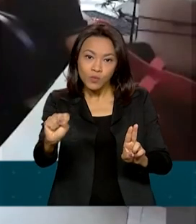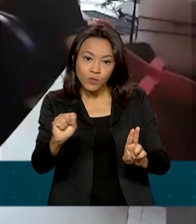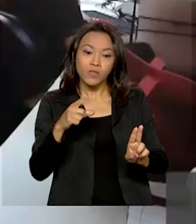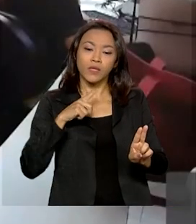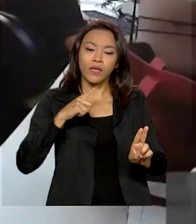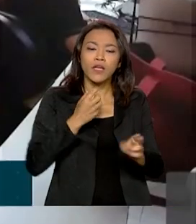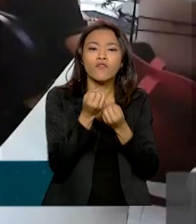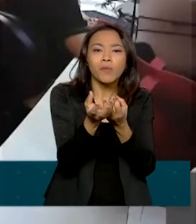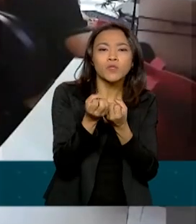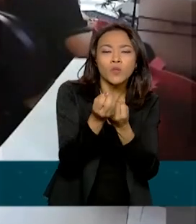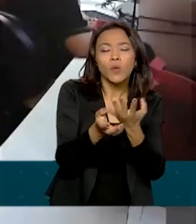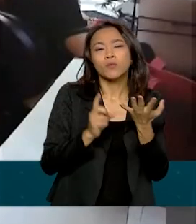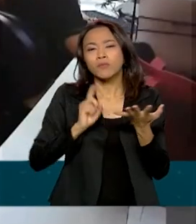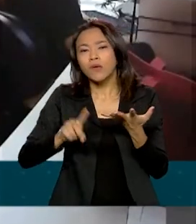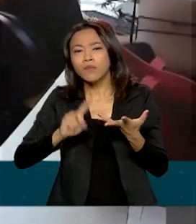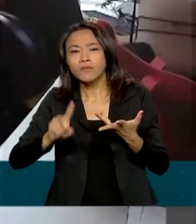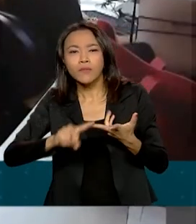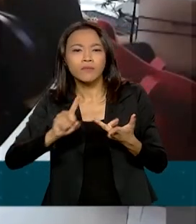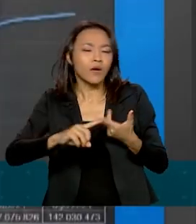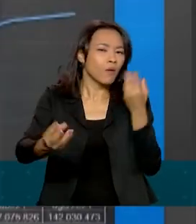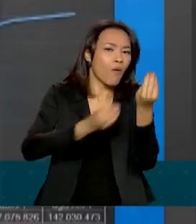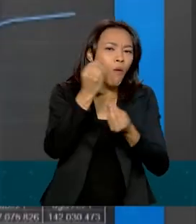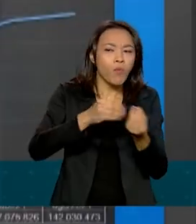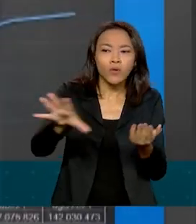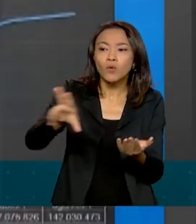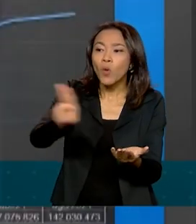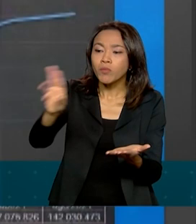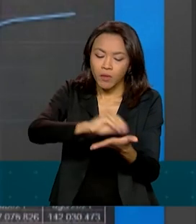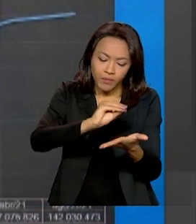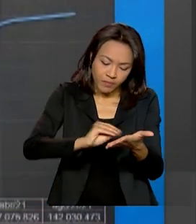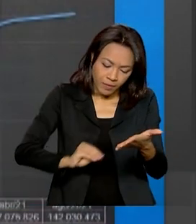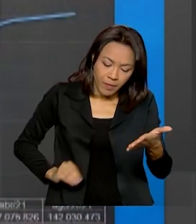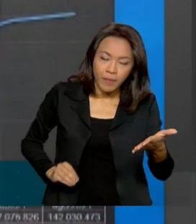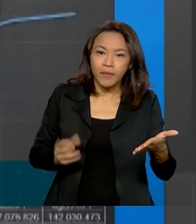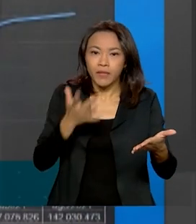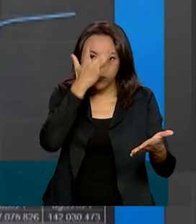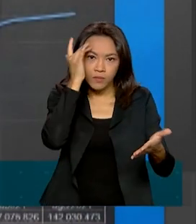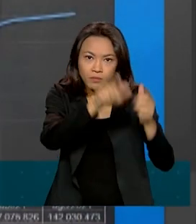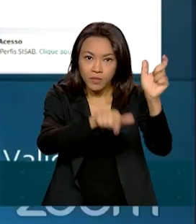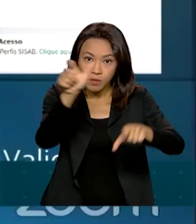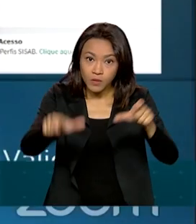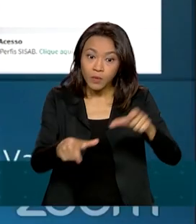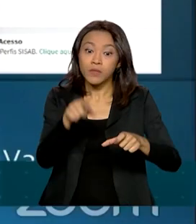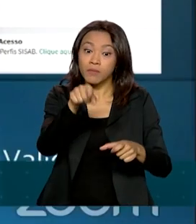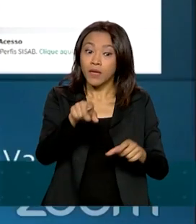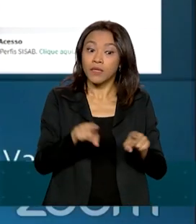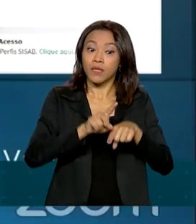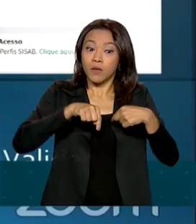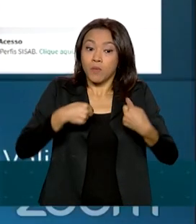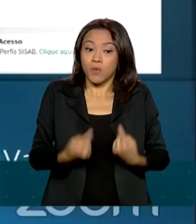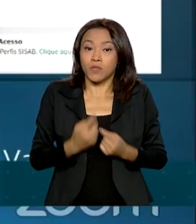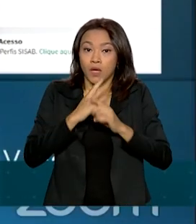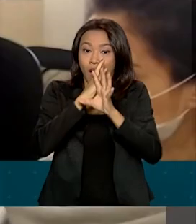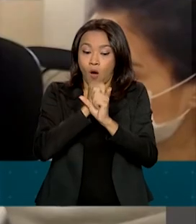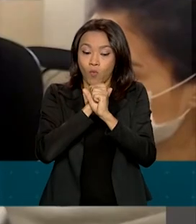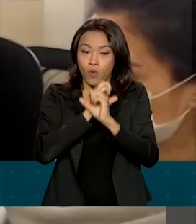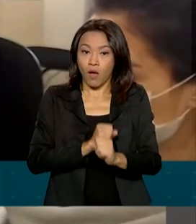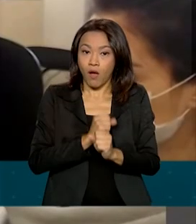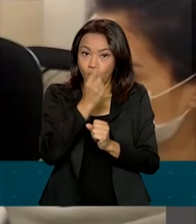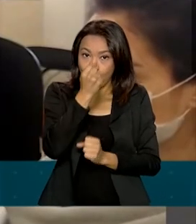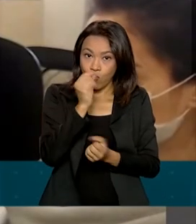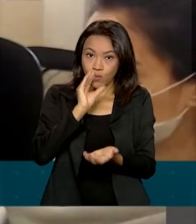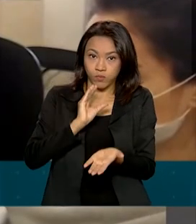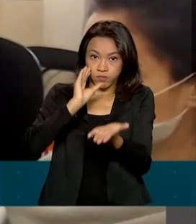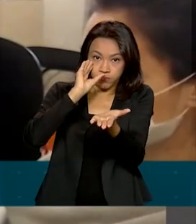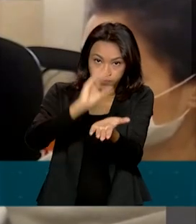sobre como fazer o cadastro da população, uma das bases para o cálculo dos recursos destinados à